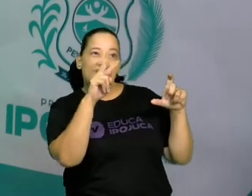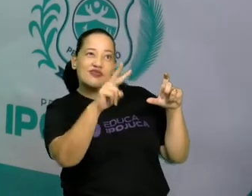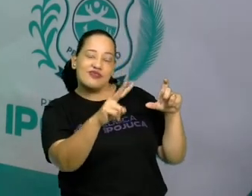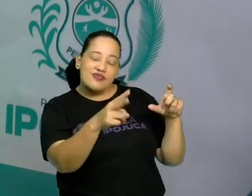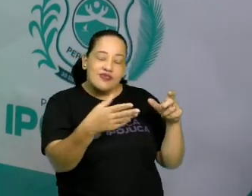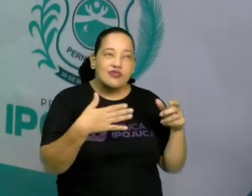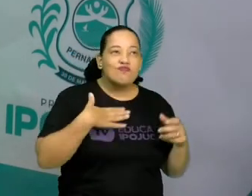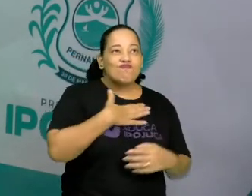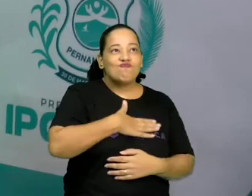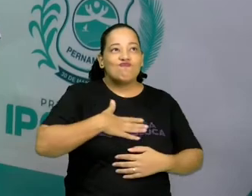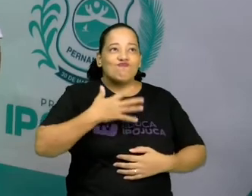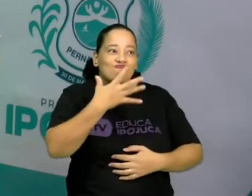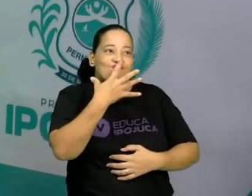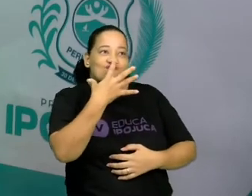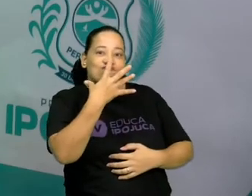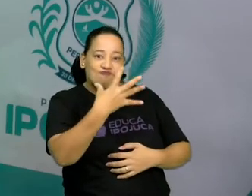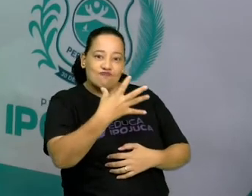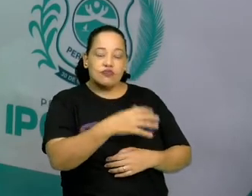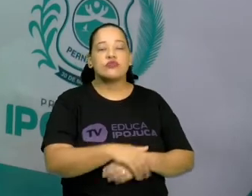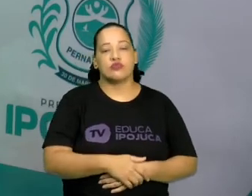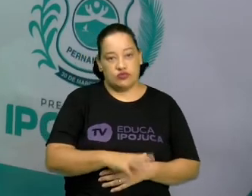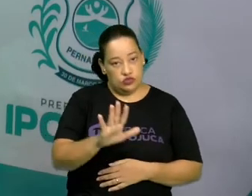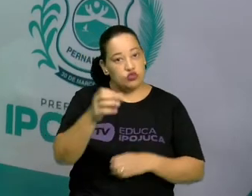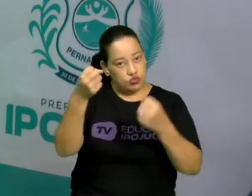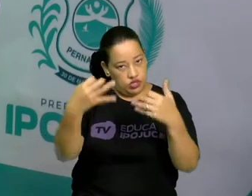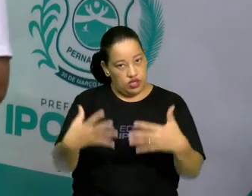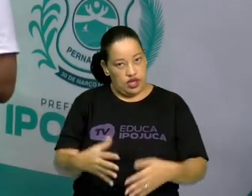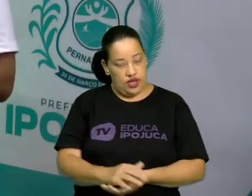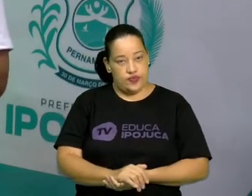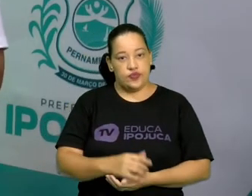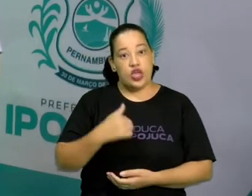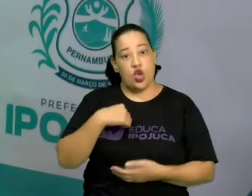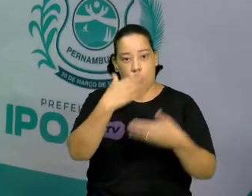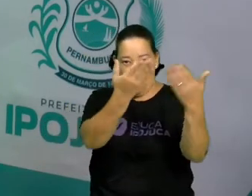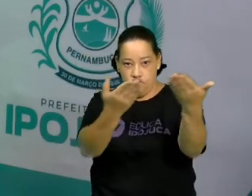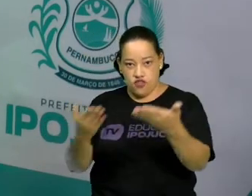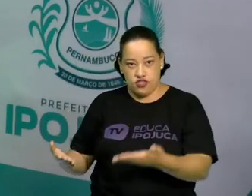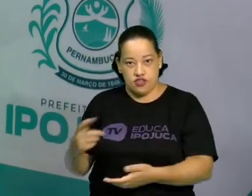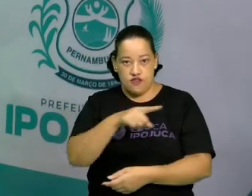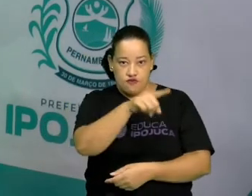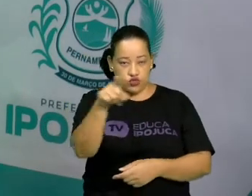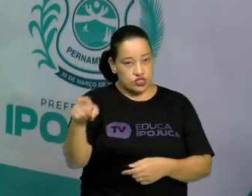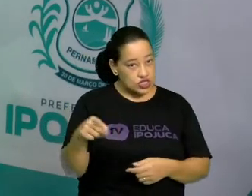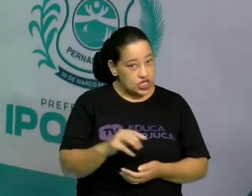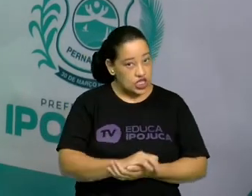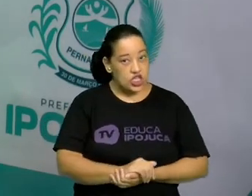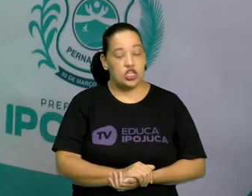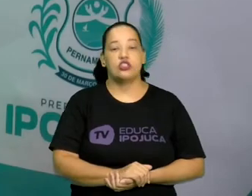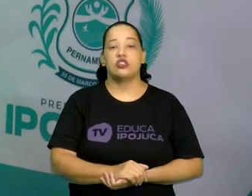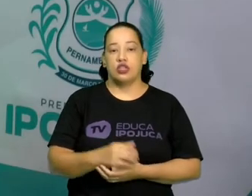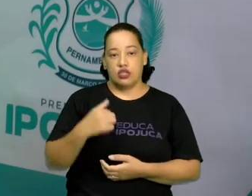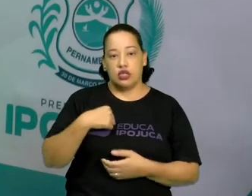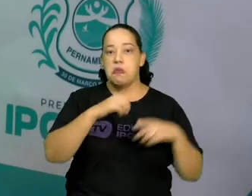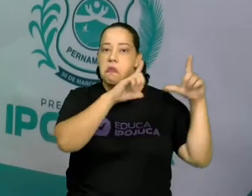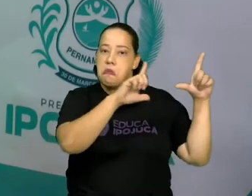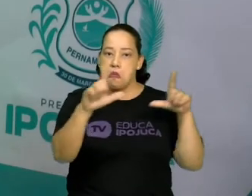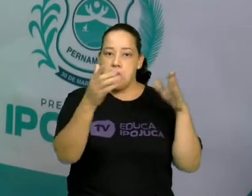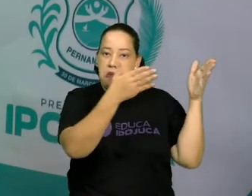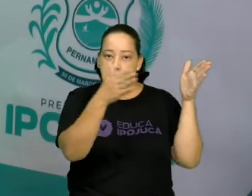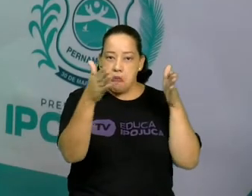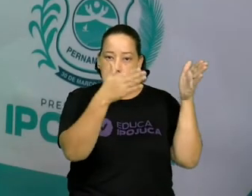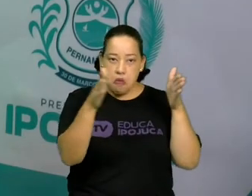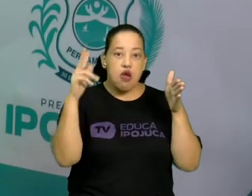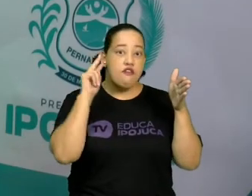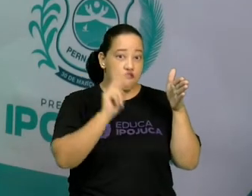Vamos lá, vou detalhar para vocês aqui. Eu fiz um convite a vocês, diante de todas as apresentações dos artistas,